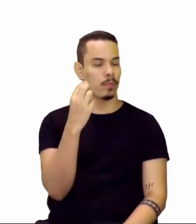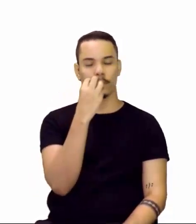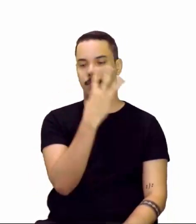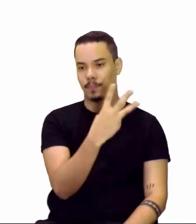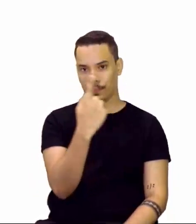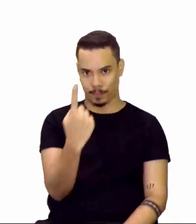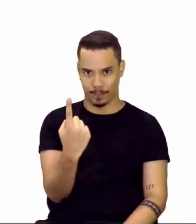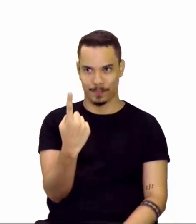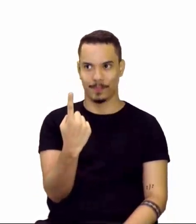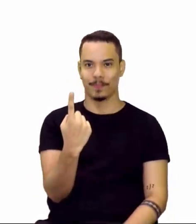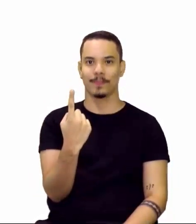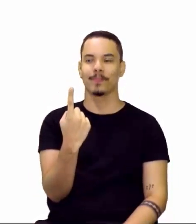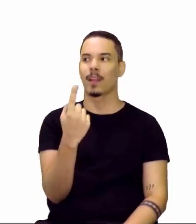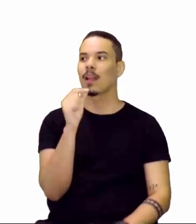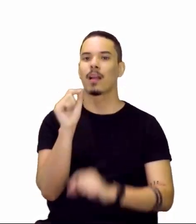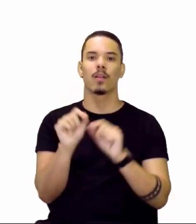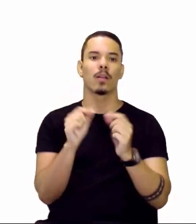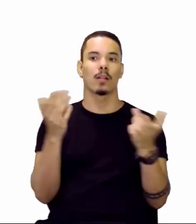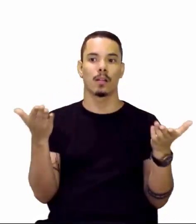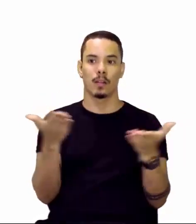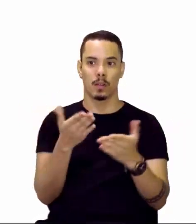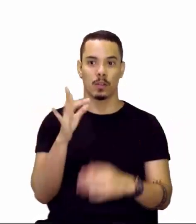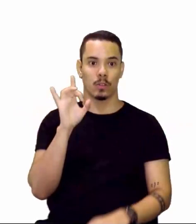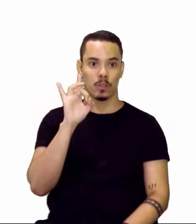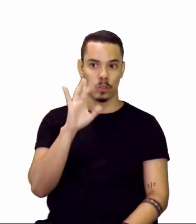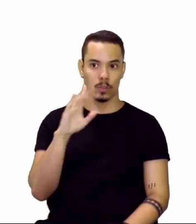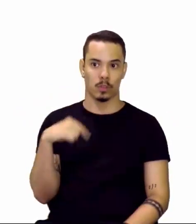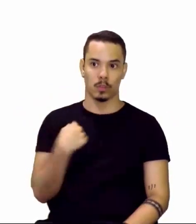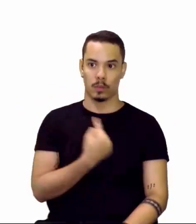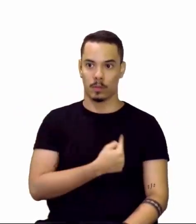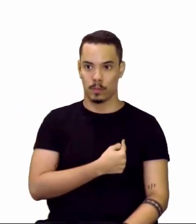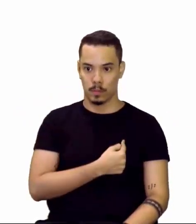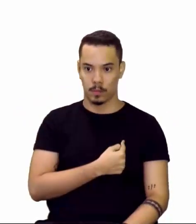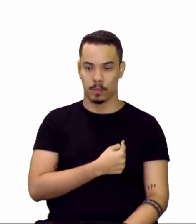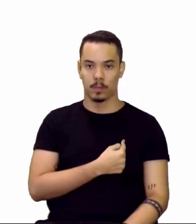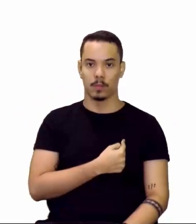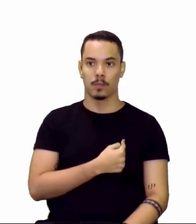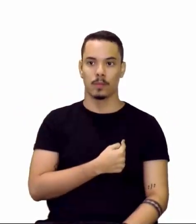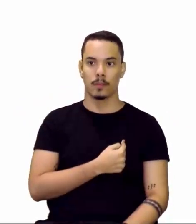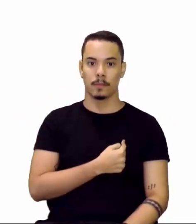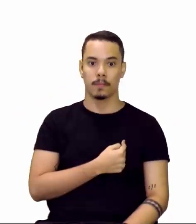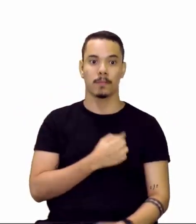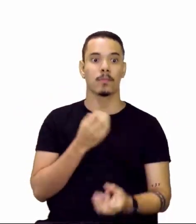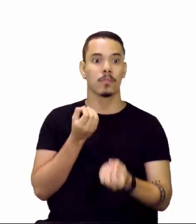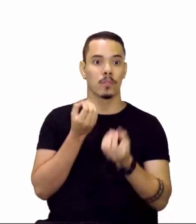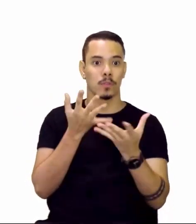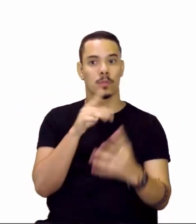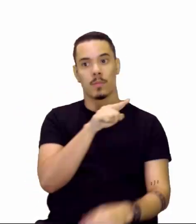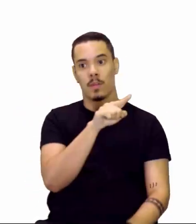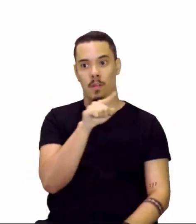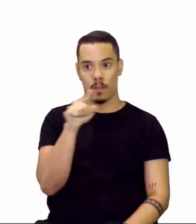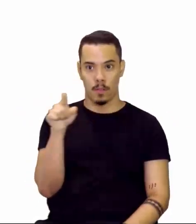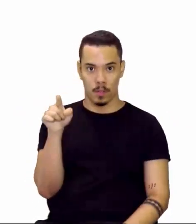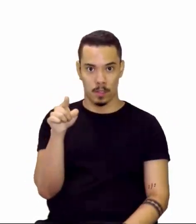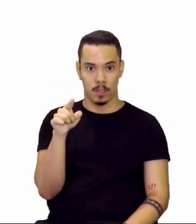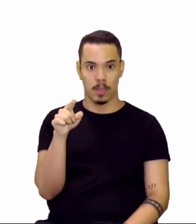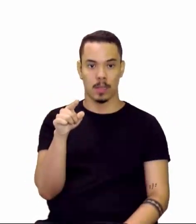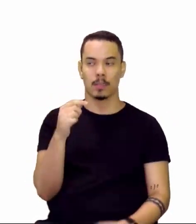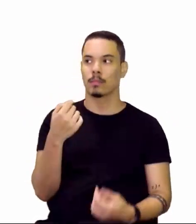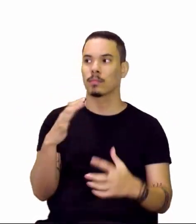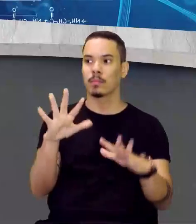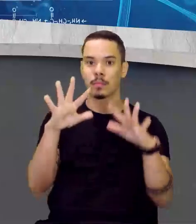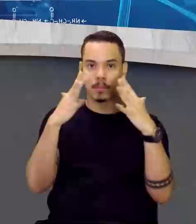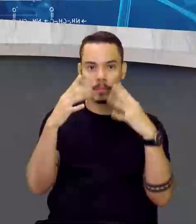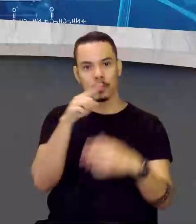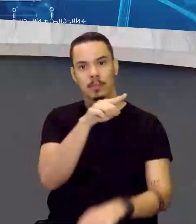resta aqui agora? Resta apenas a gente informar a vocês, ou chamar a sua atenção,